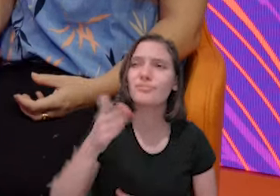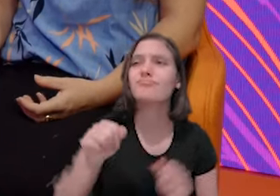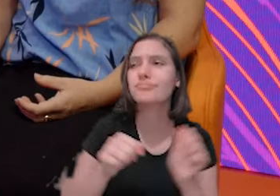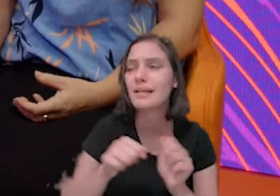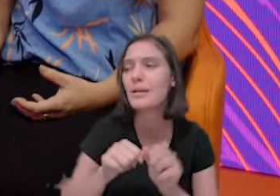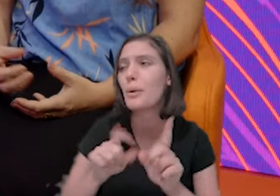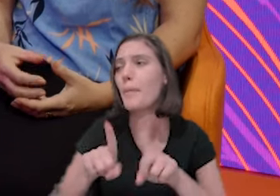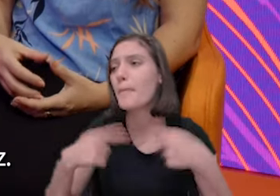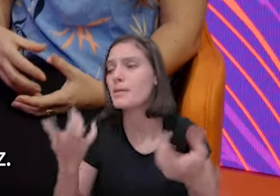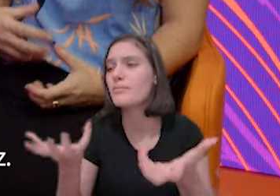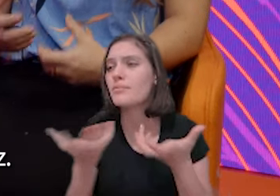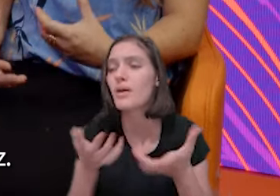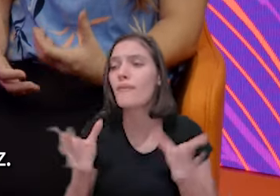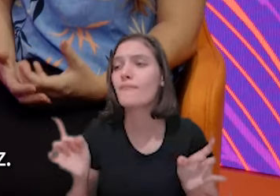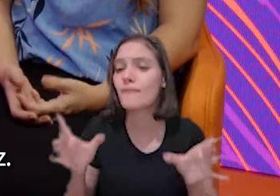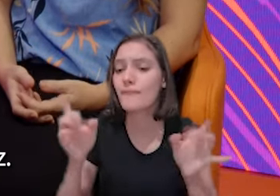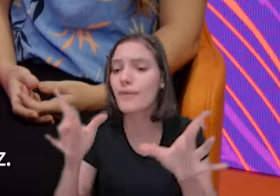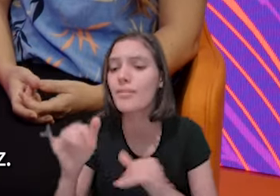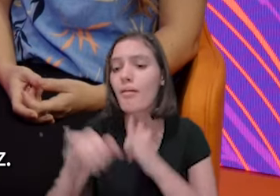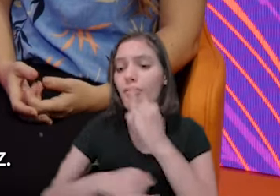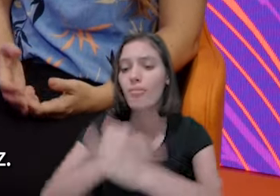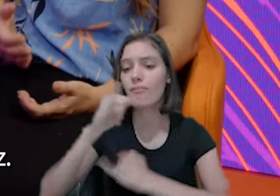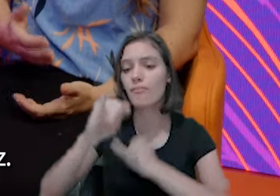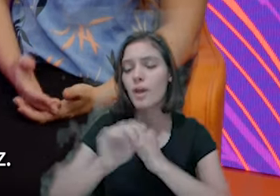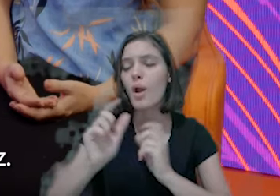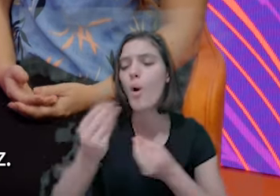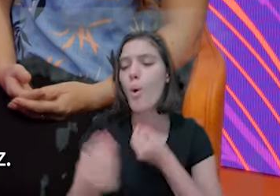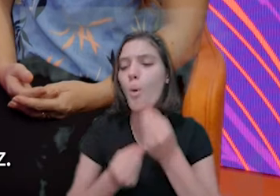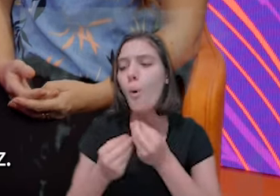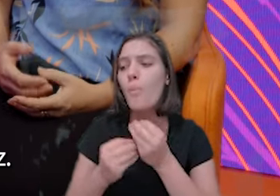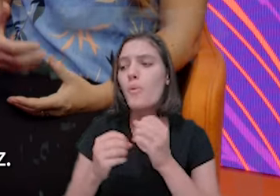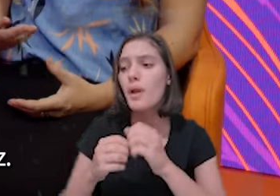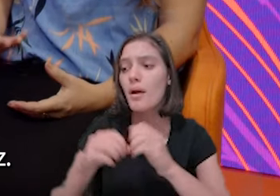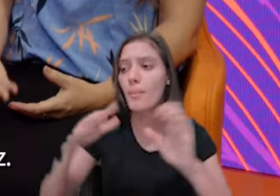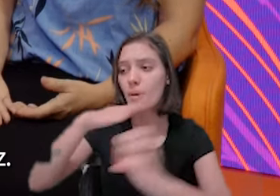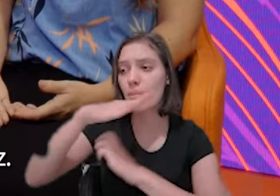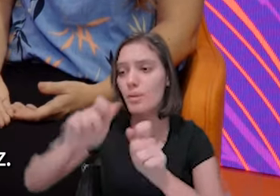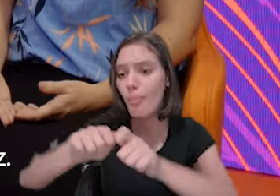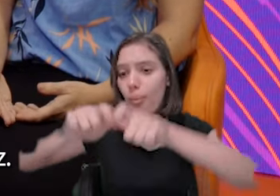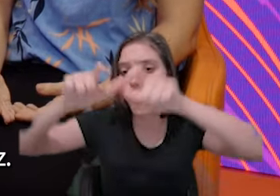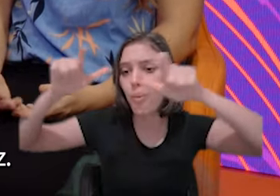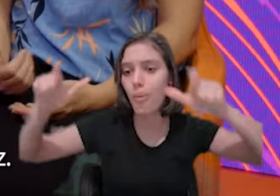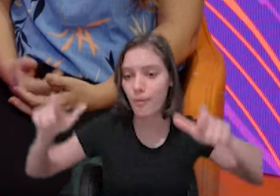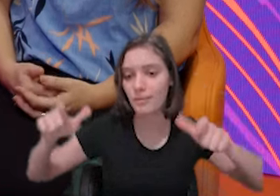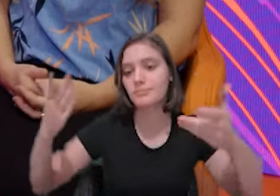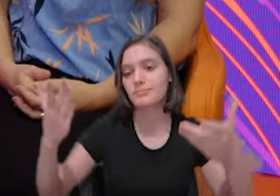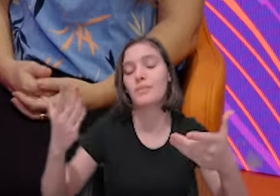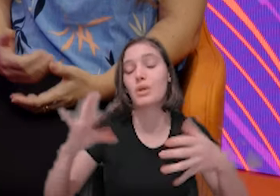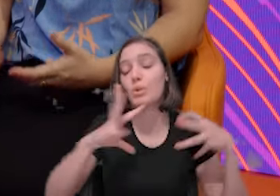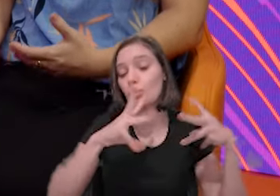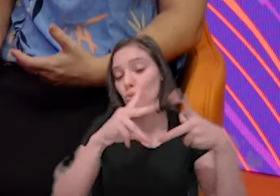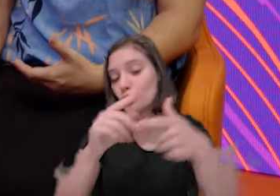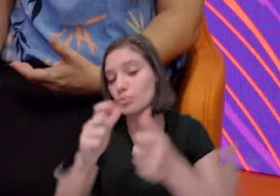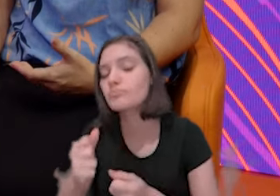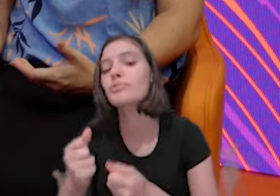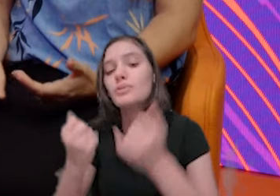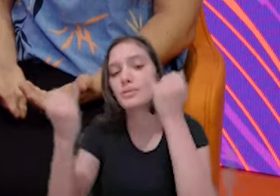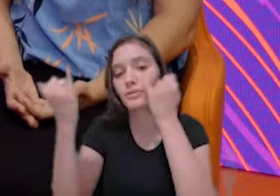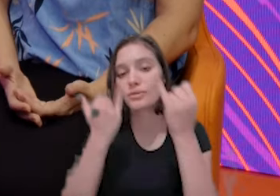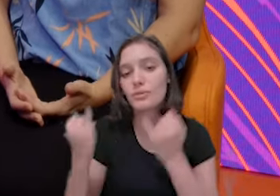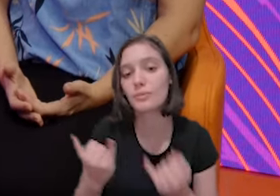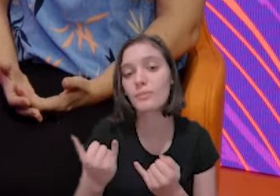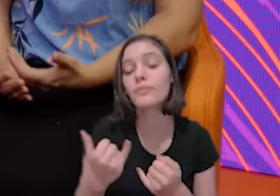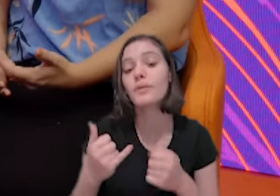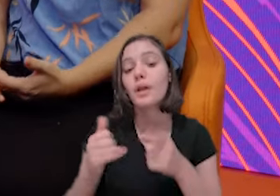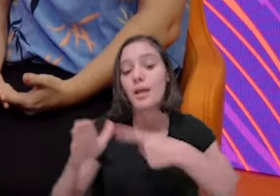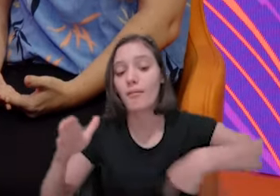ser MEI e vira uma microempresa? Então, são todas as orientações que no posto do Sebrae aqui a gente também faz. E, eventualmente, quando dá